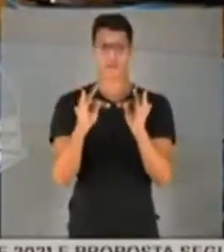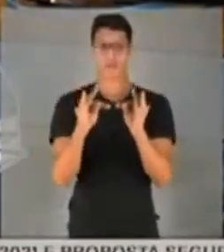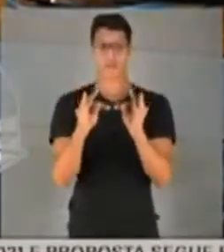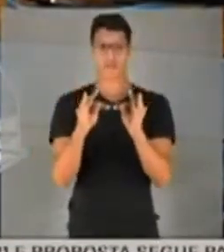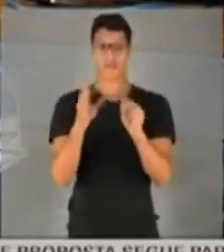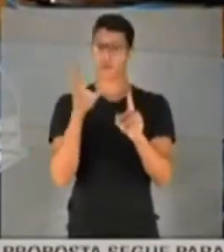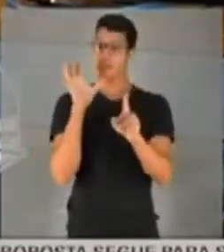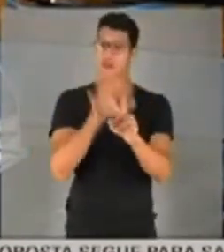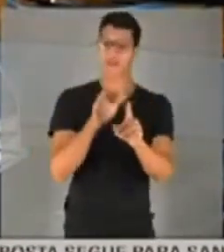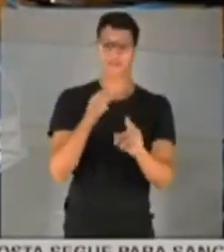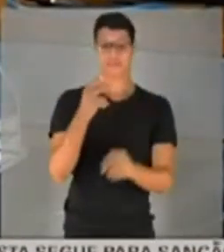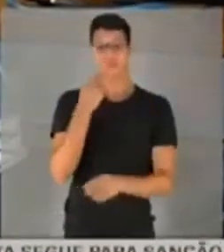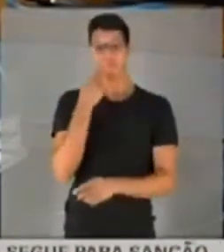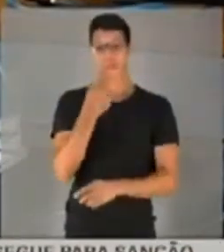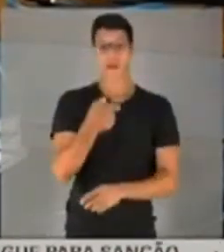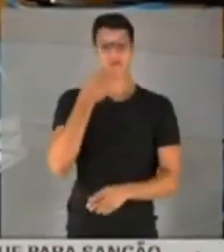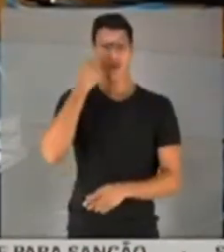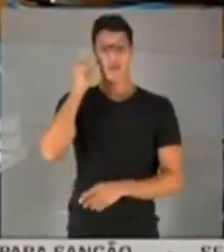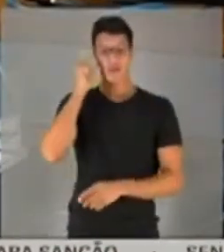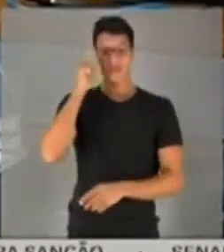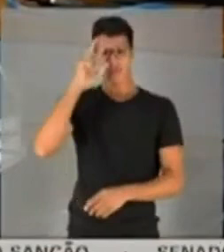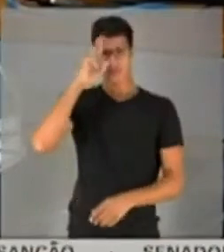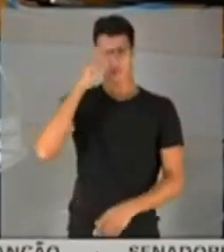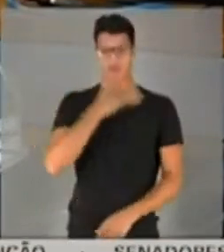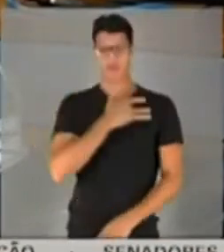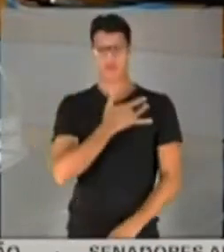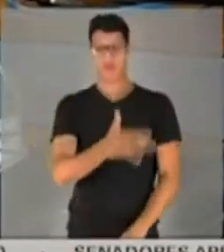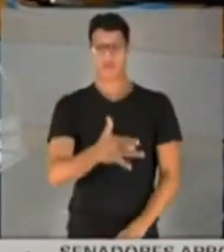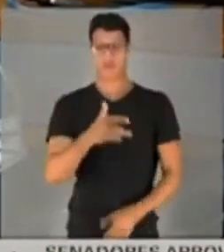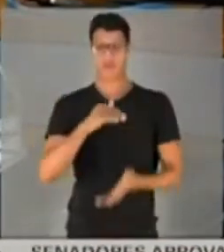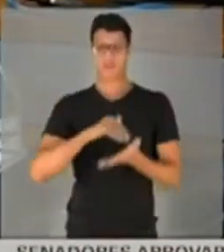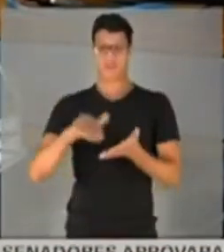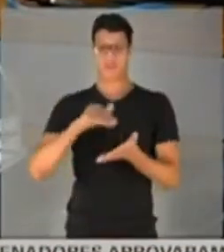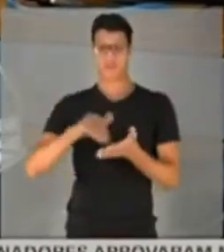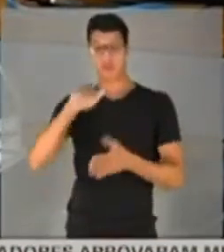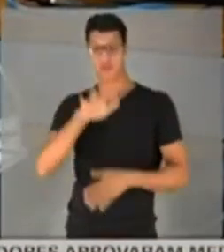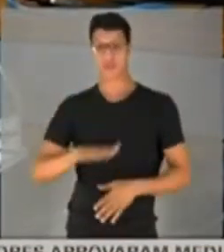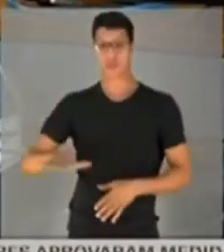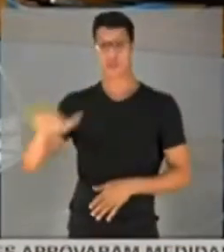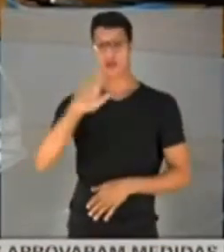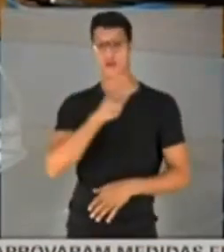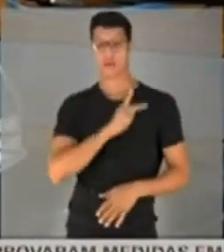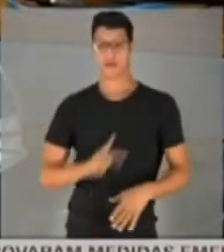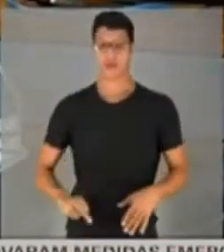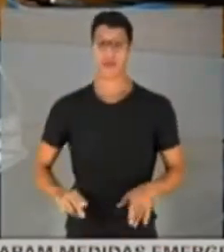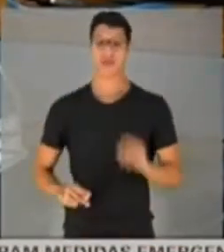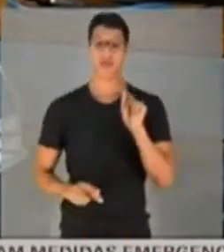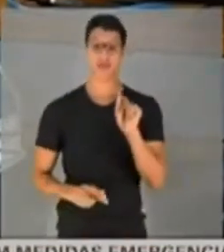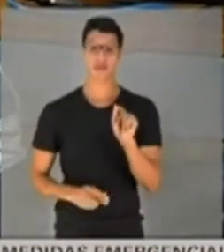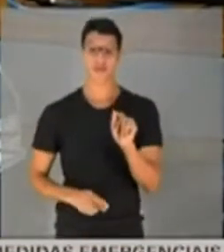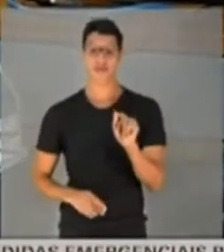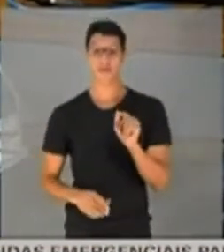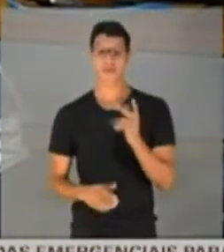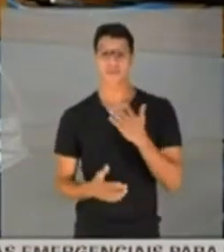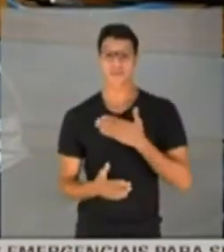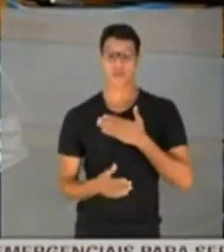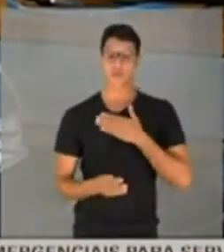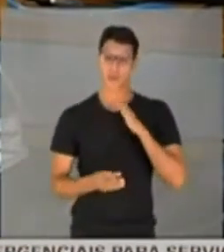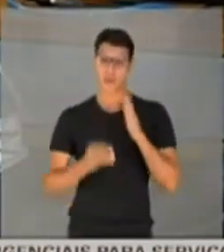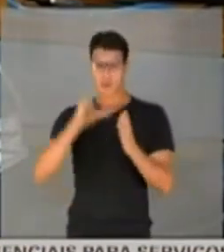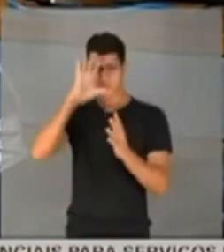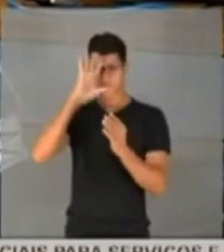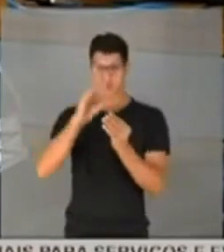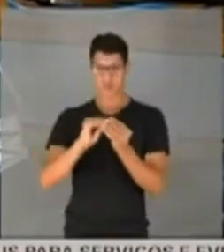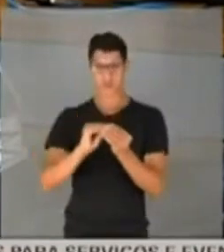E a fala ontem do senhor ministro da Secretaria-Geral da Presidência da República, no meu entendimento,